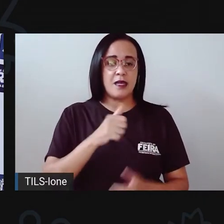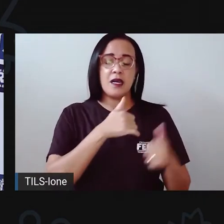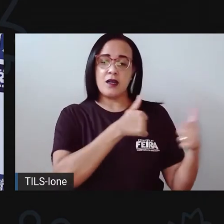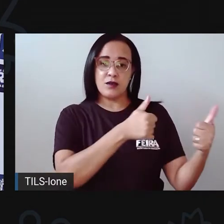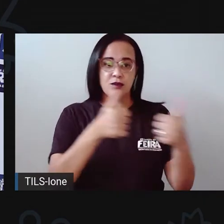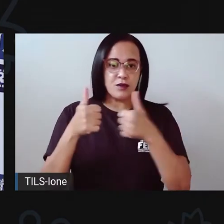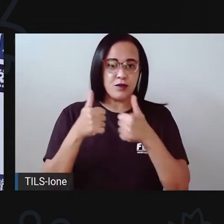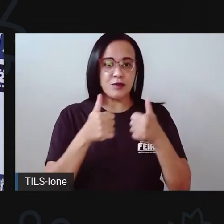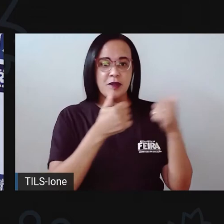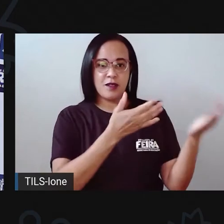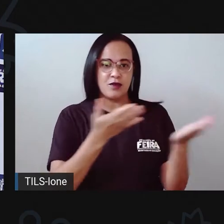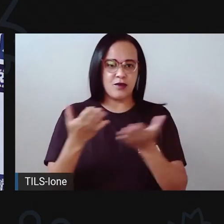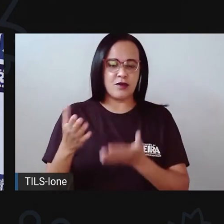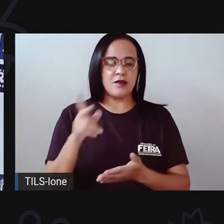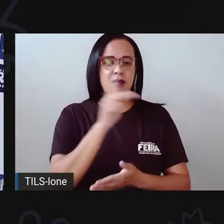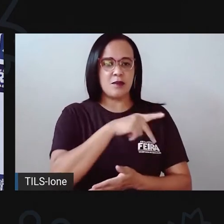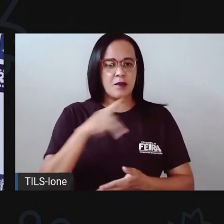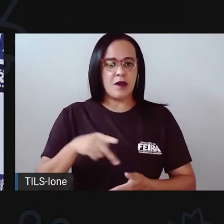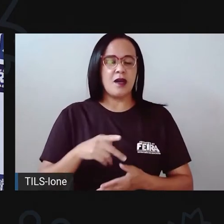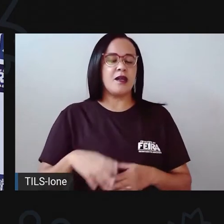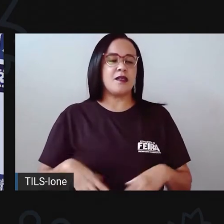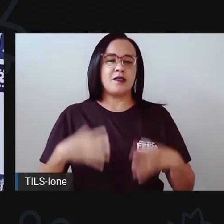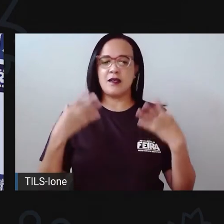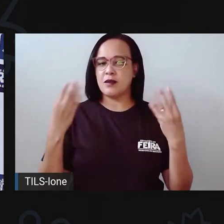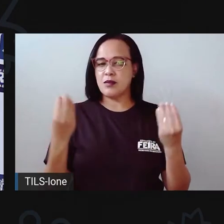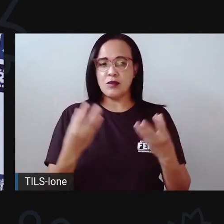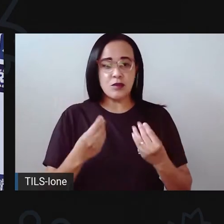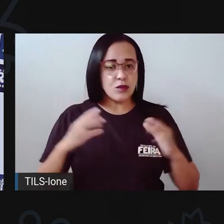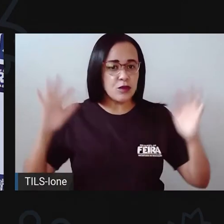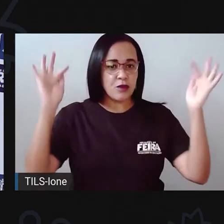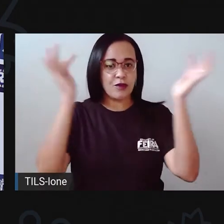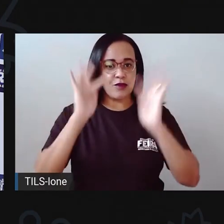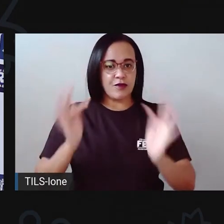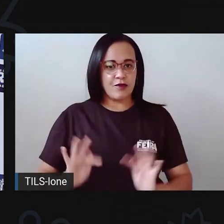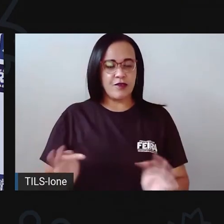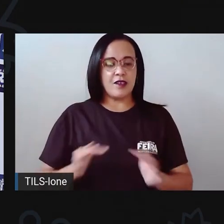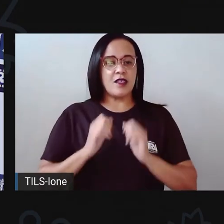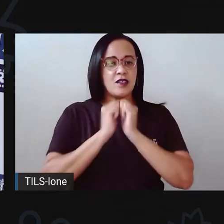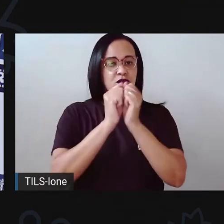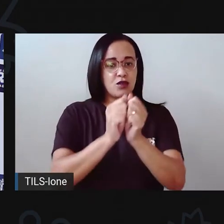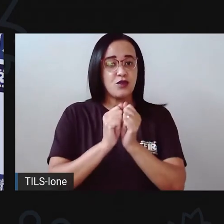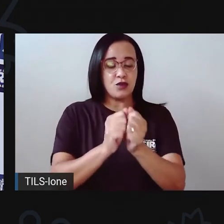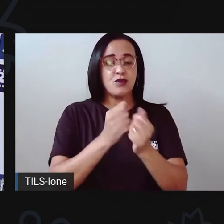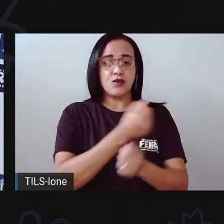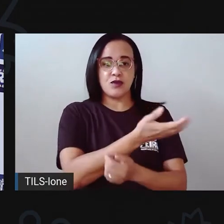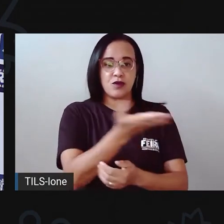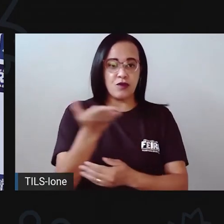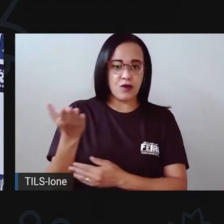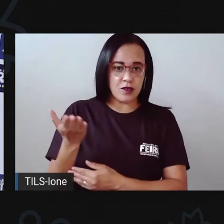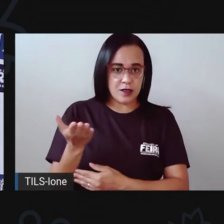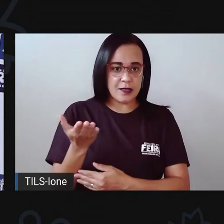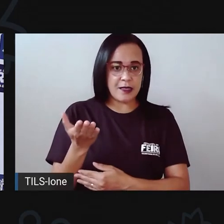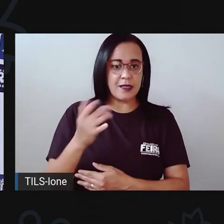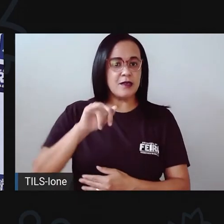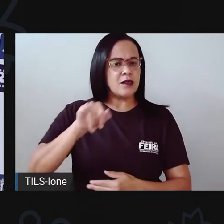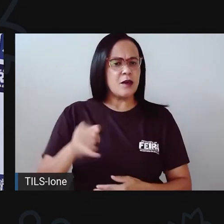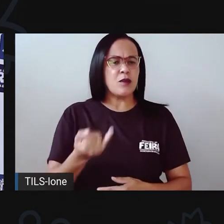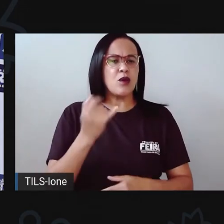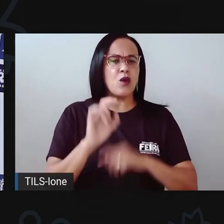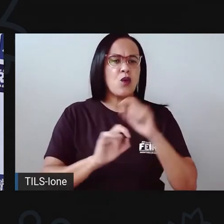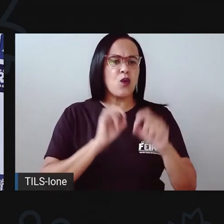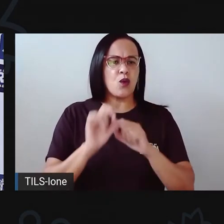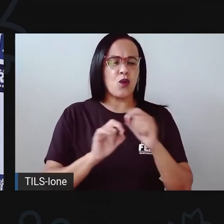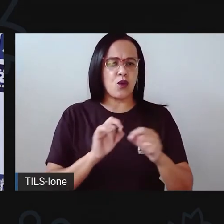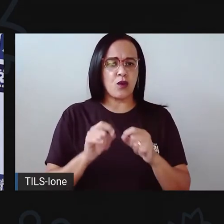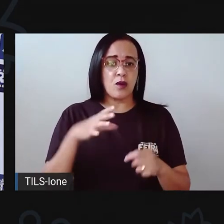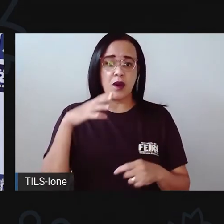tá se muito feliz em estar mais um momento aqui com vocês. Aproveitaram aí um momentinho de descanso